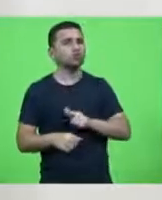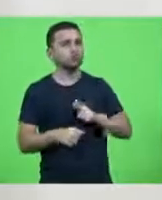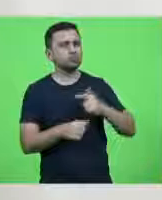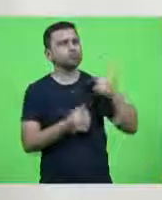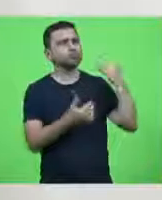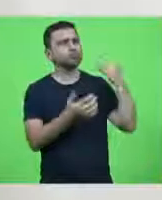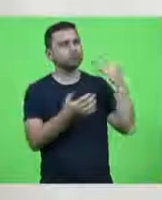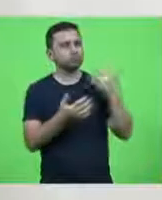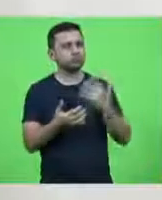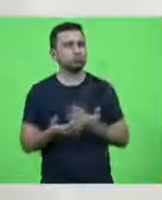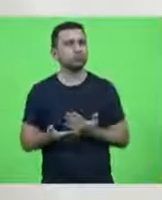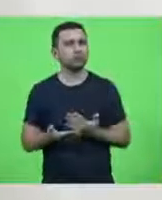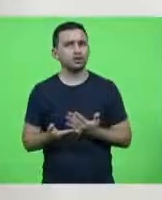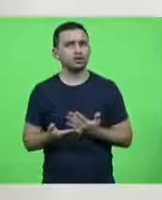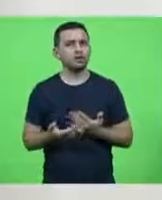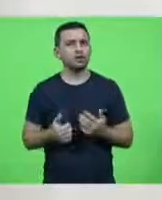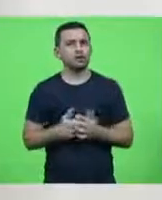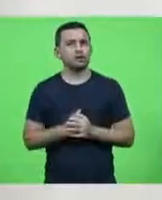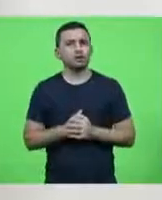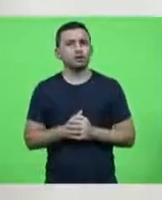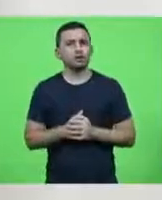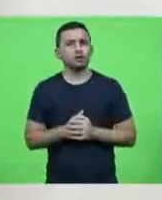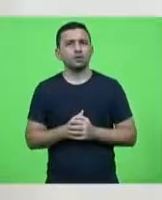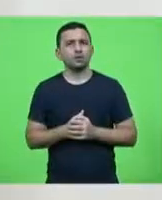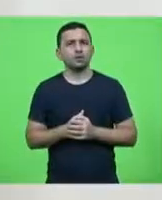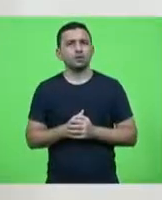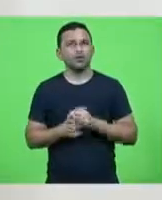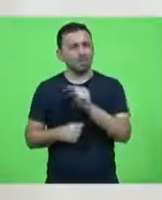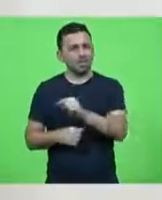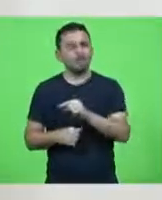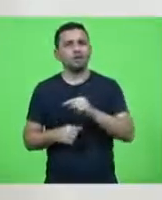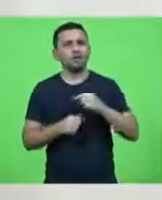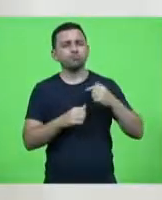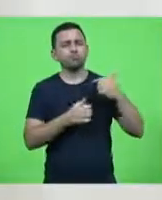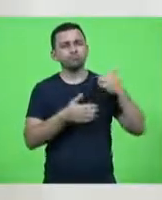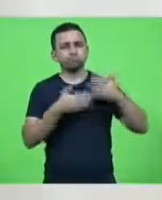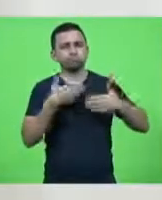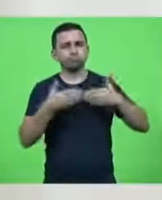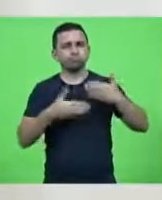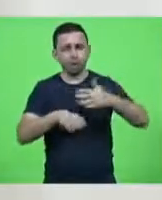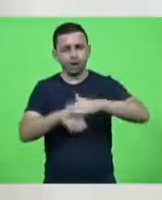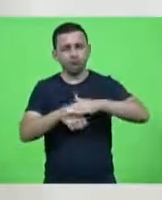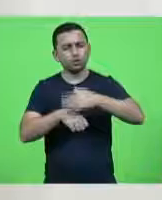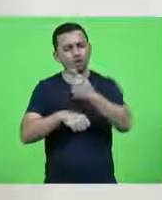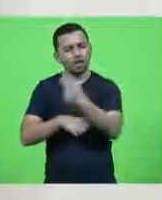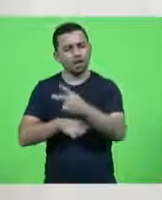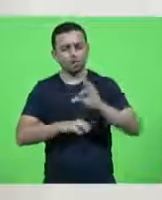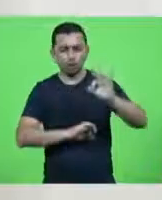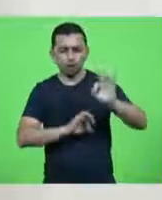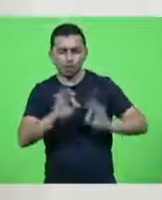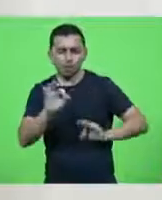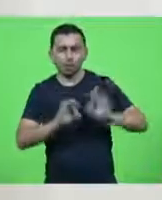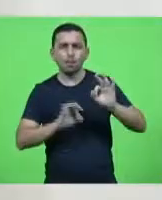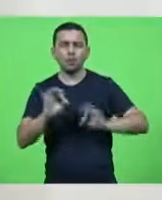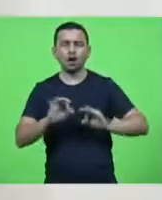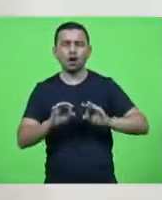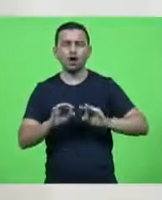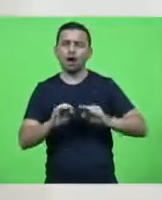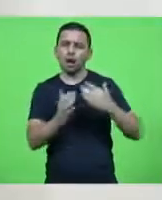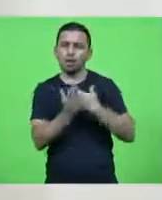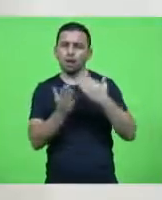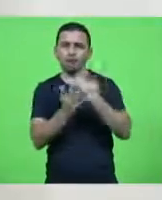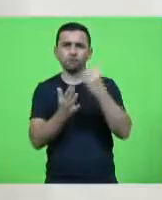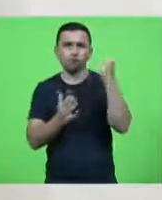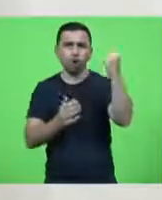que, ao longo do tempo, através das suas ações e seu comportamento, foi se intensificando.